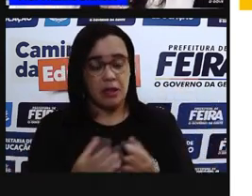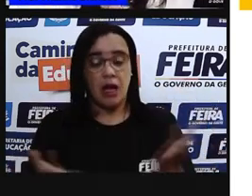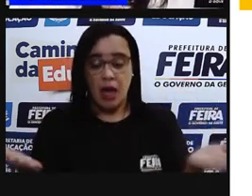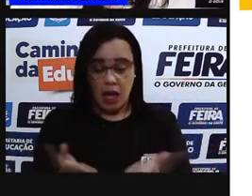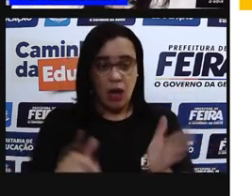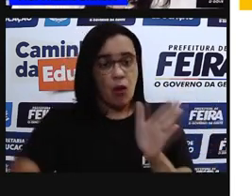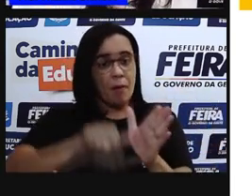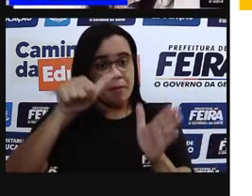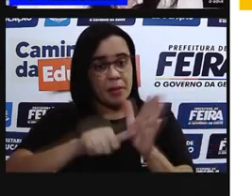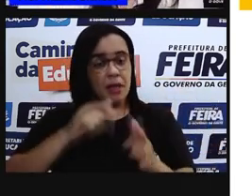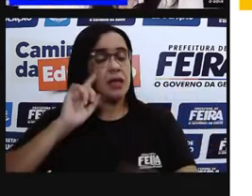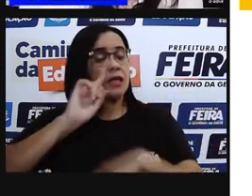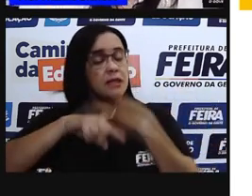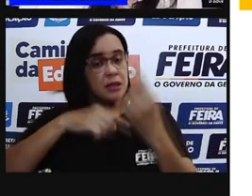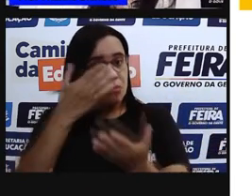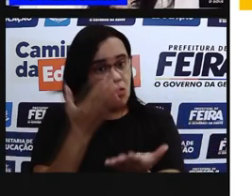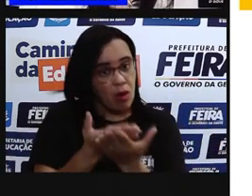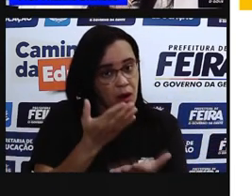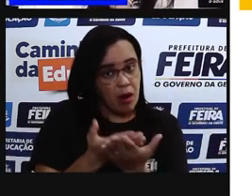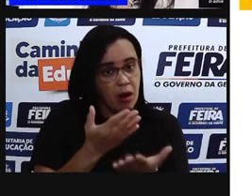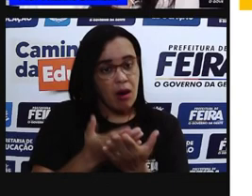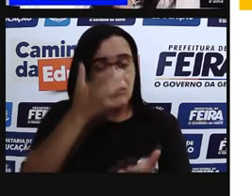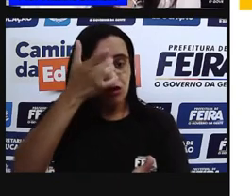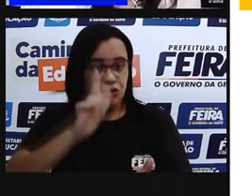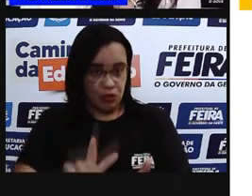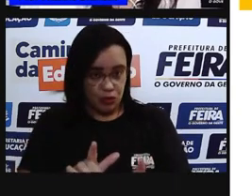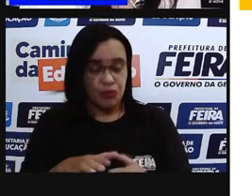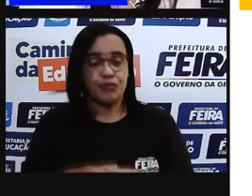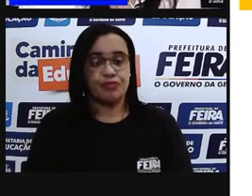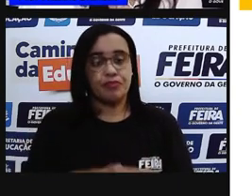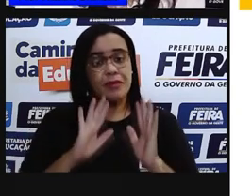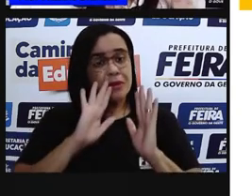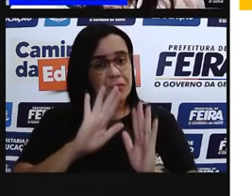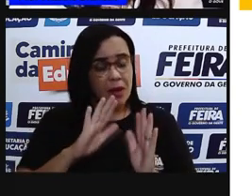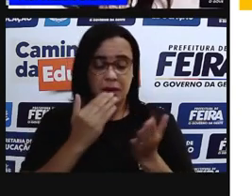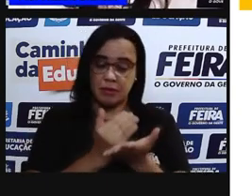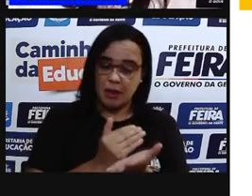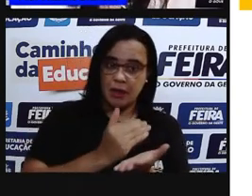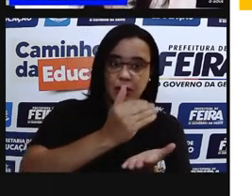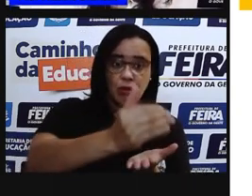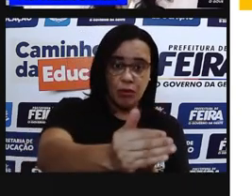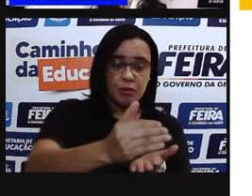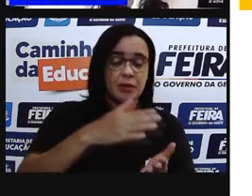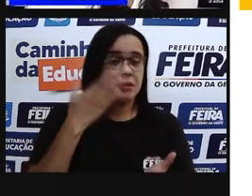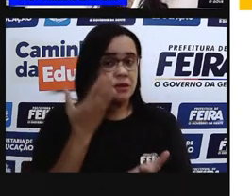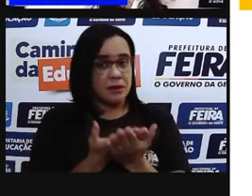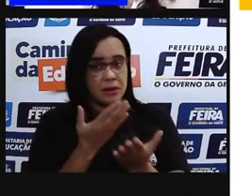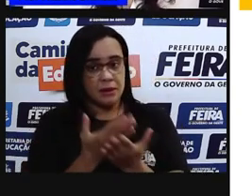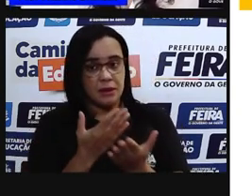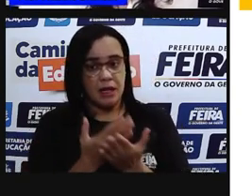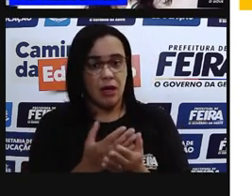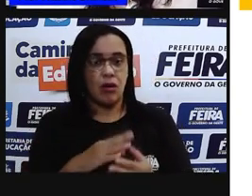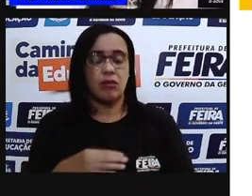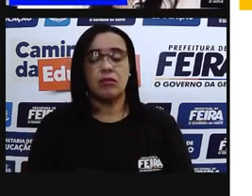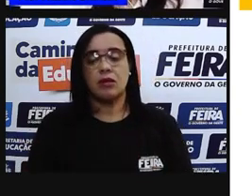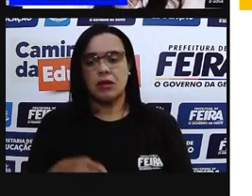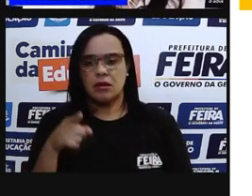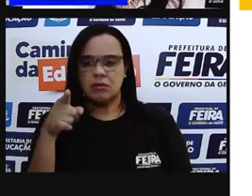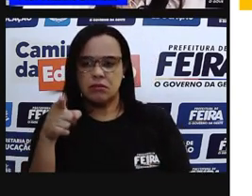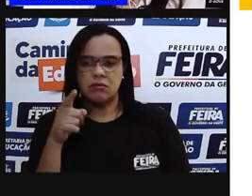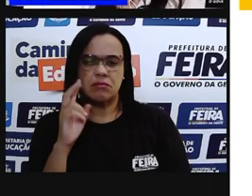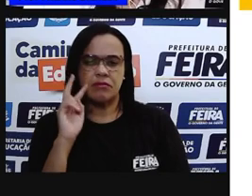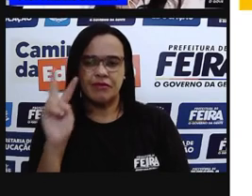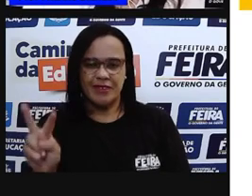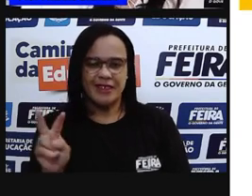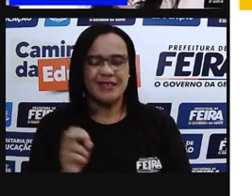segundo vídeo. Ok? Pra gente começar, então, falando sobre essa aula de hoje, a gente tem aí o mundo